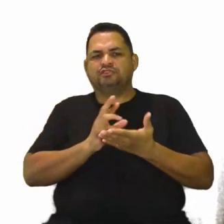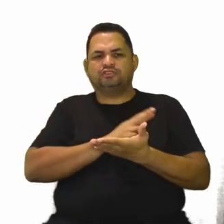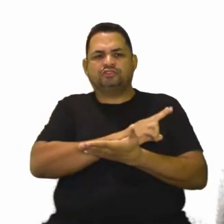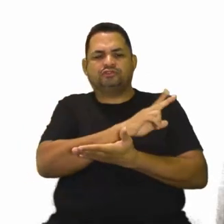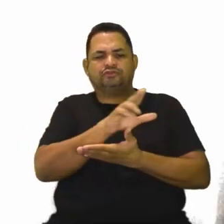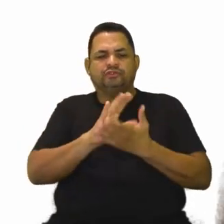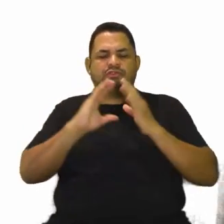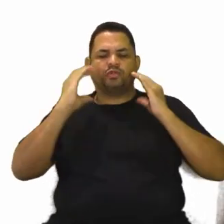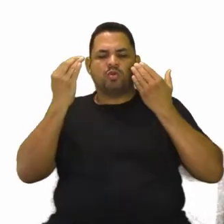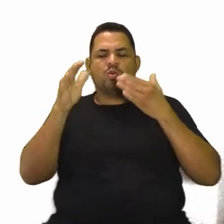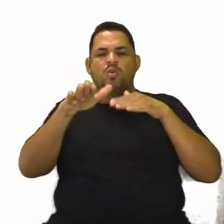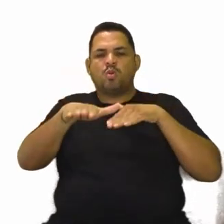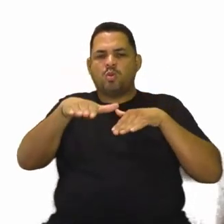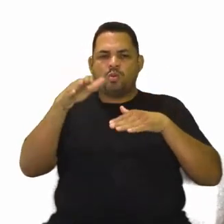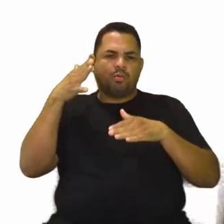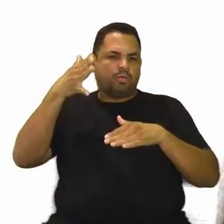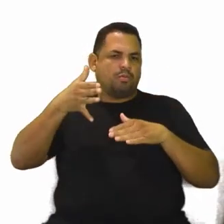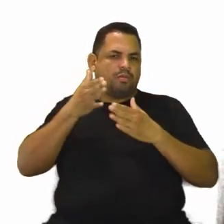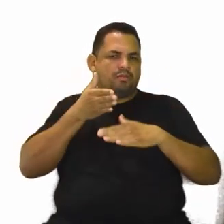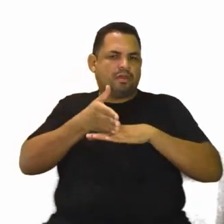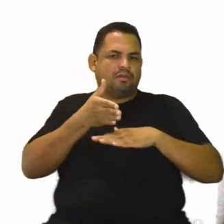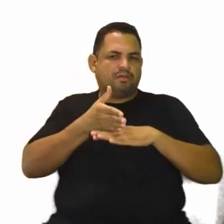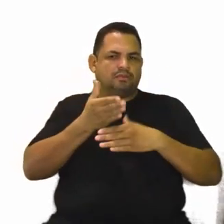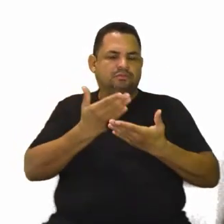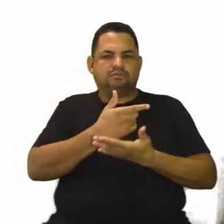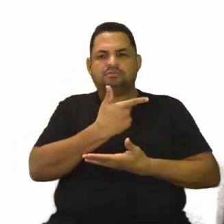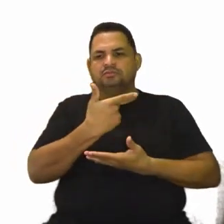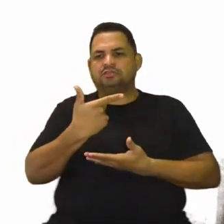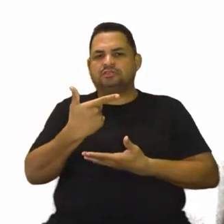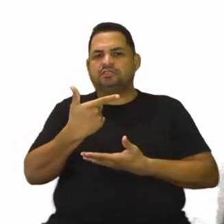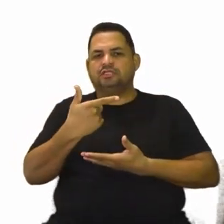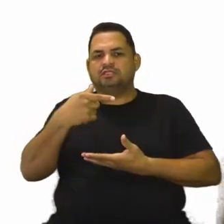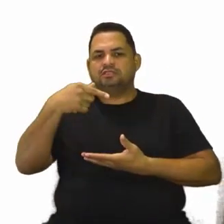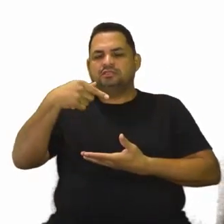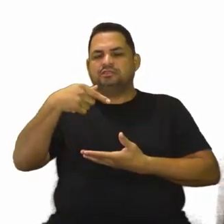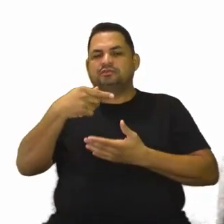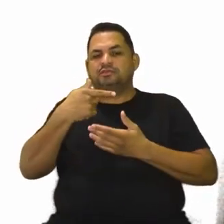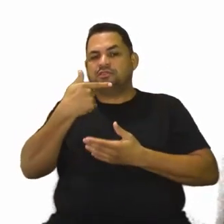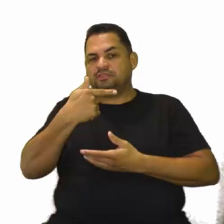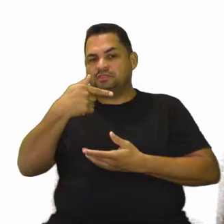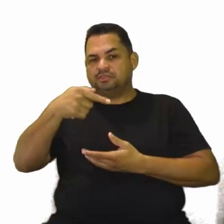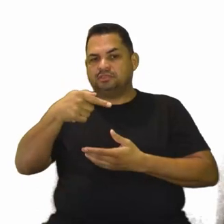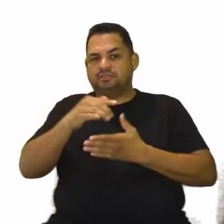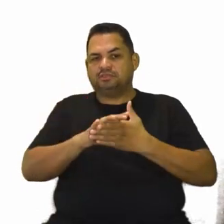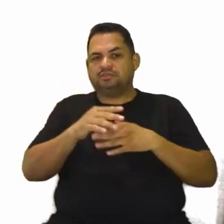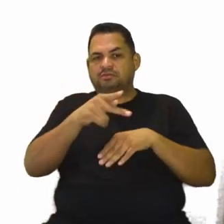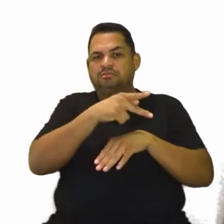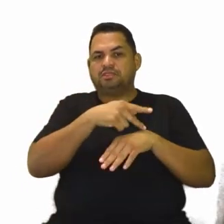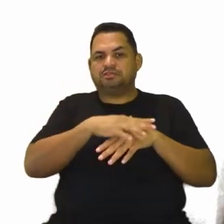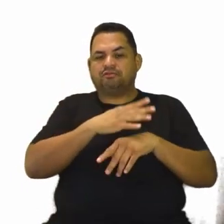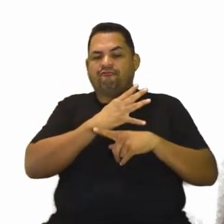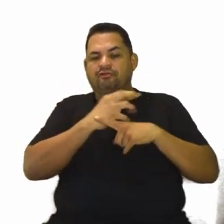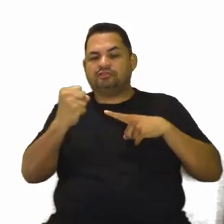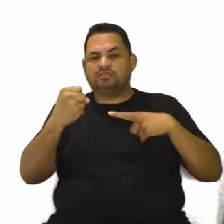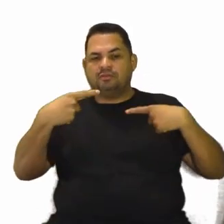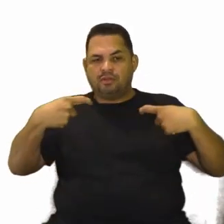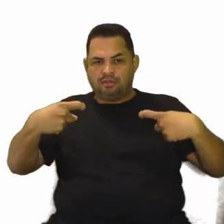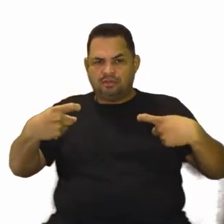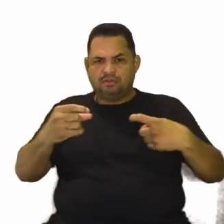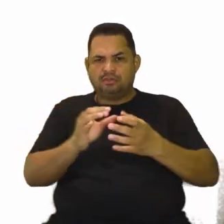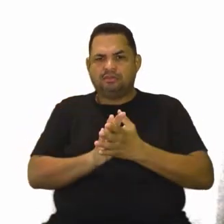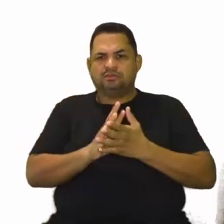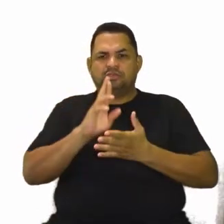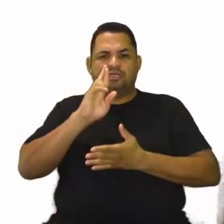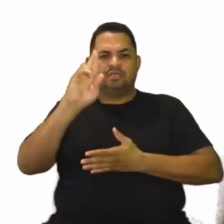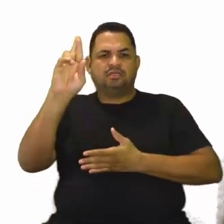com a participação de representantes de 27 nações vencedoras do conflito. Essa conferência era